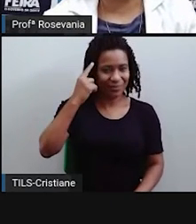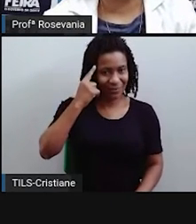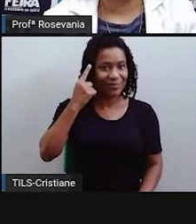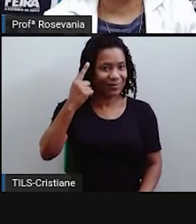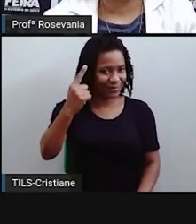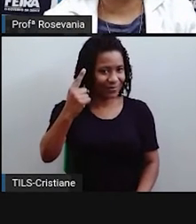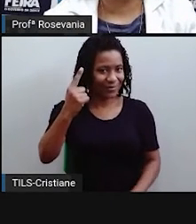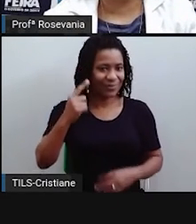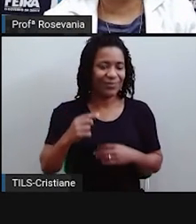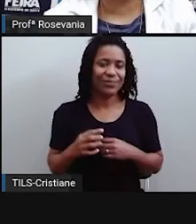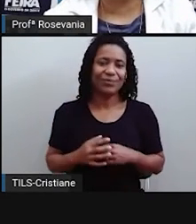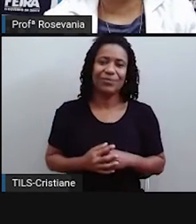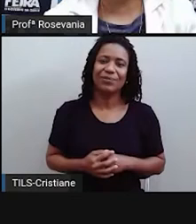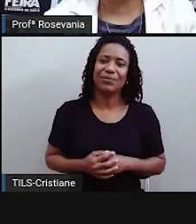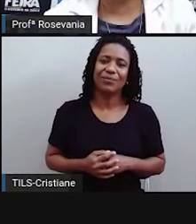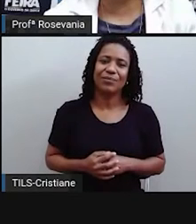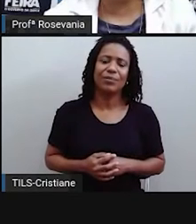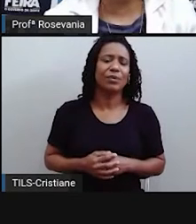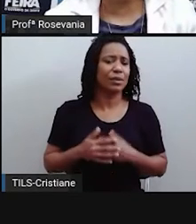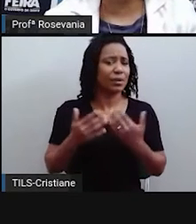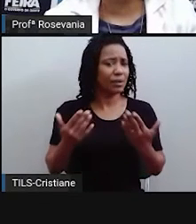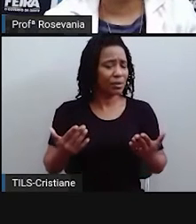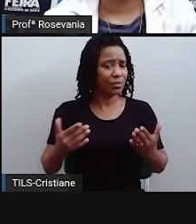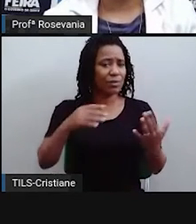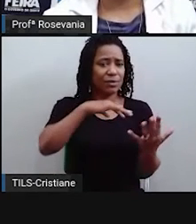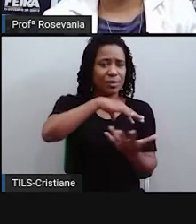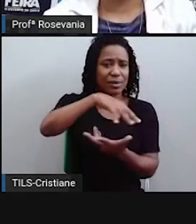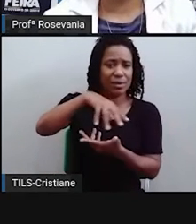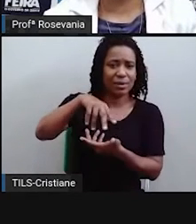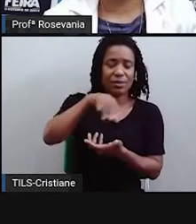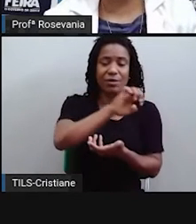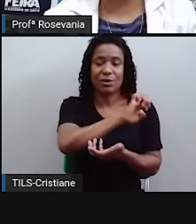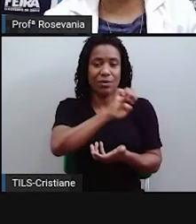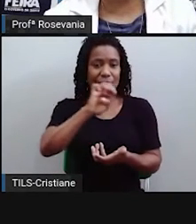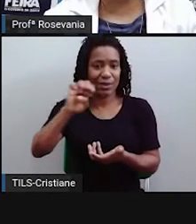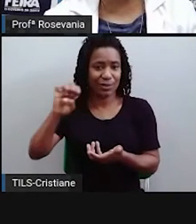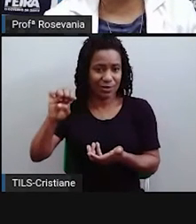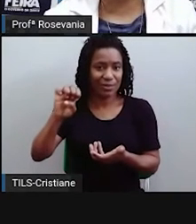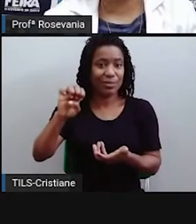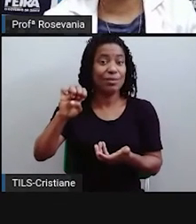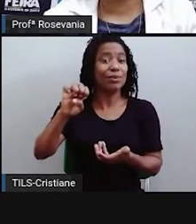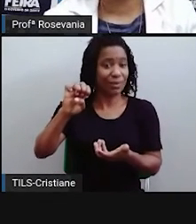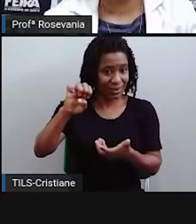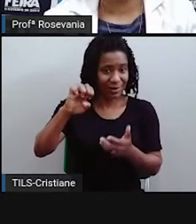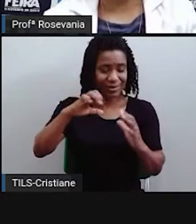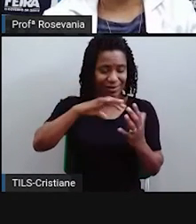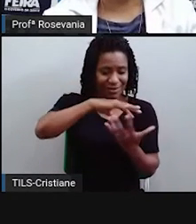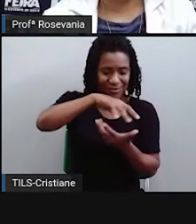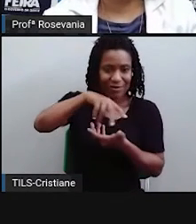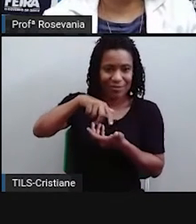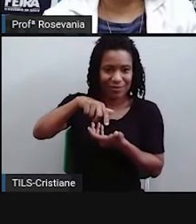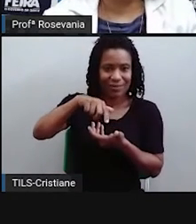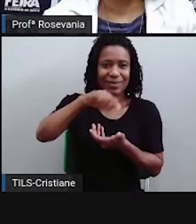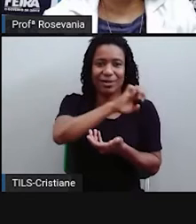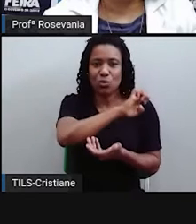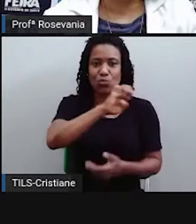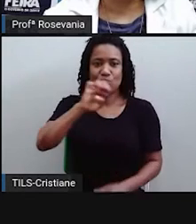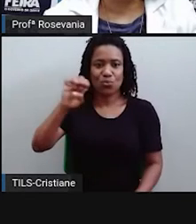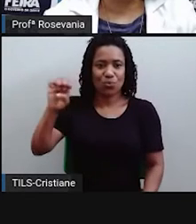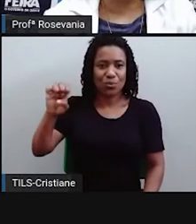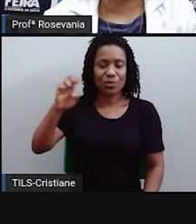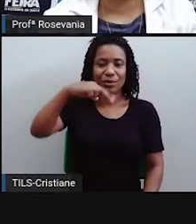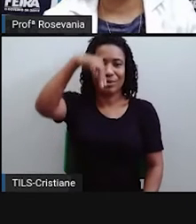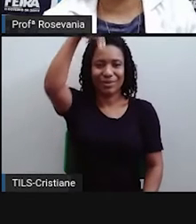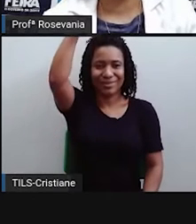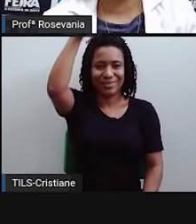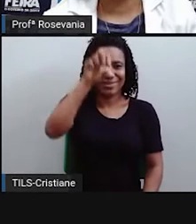qual é a função, né, dessa linha do Equador, como a gente já sabe? Dividir em hemisfério norte e hemisfério sul. E aqui, agora, quando eu boto os